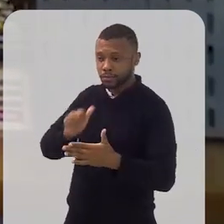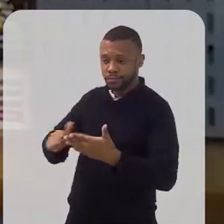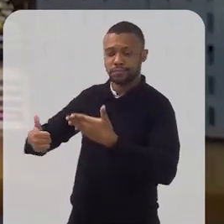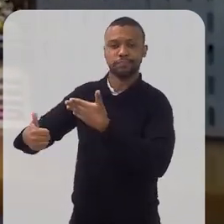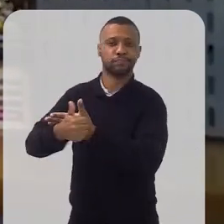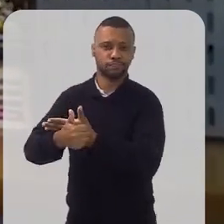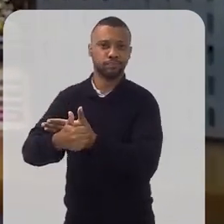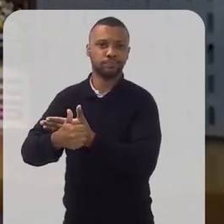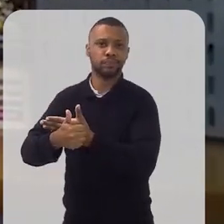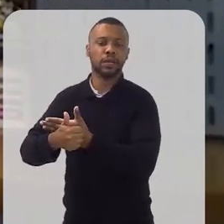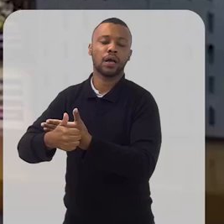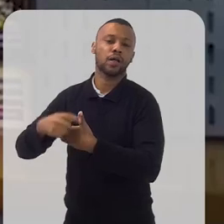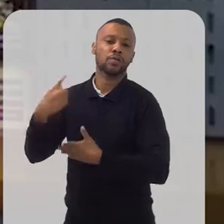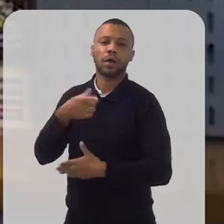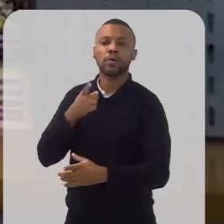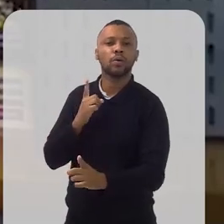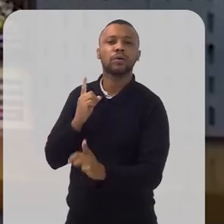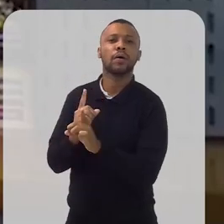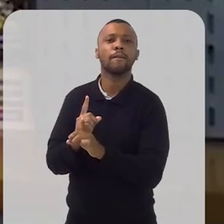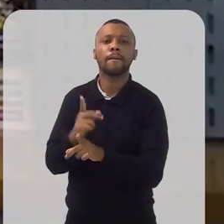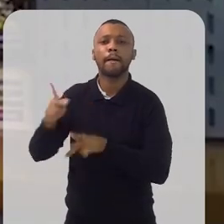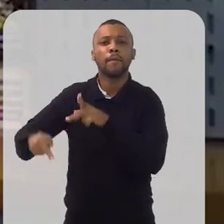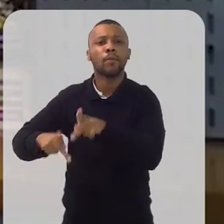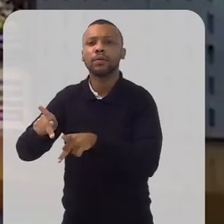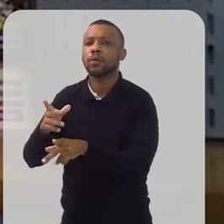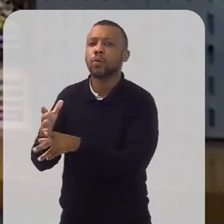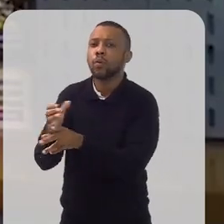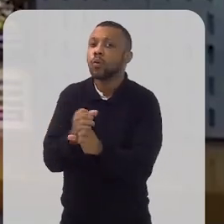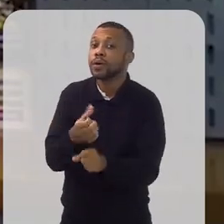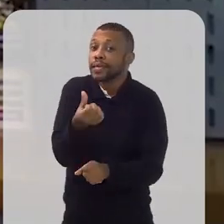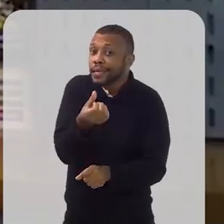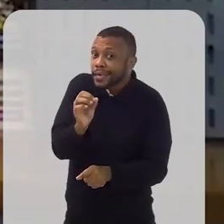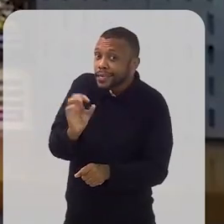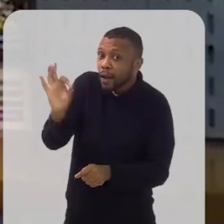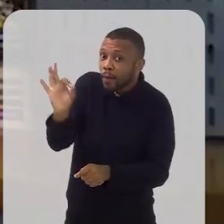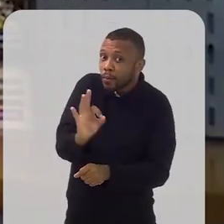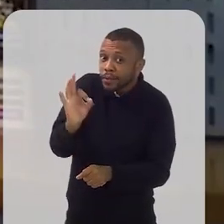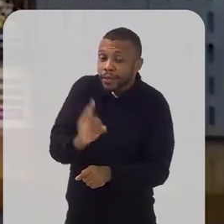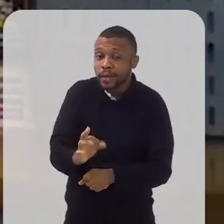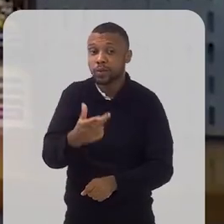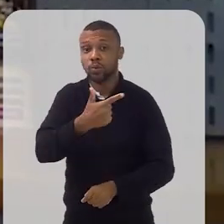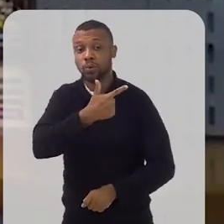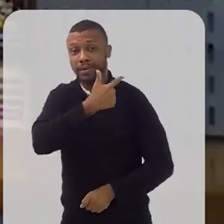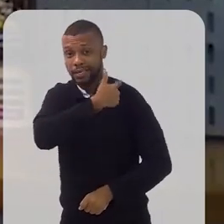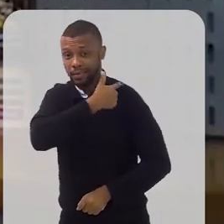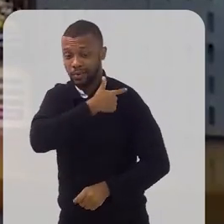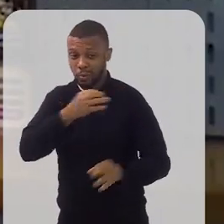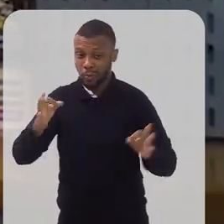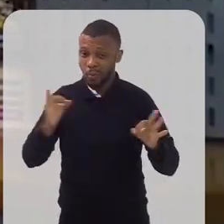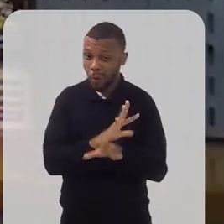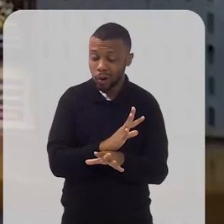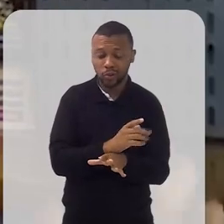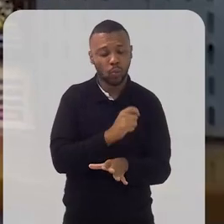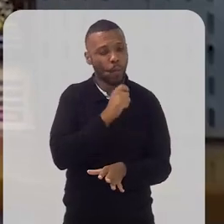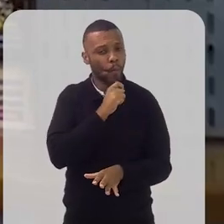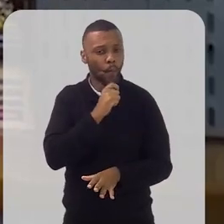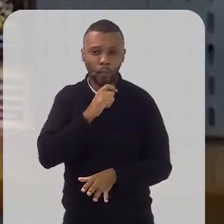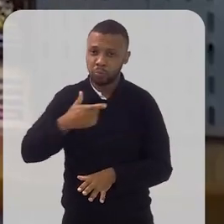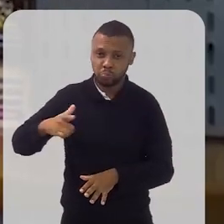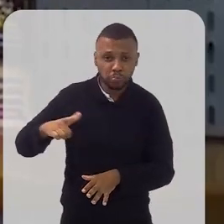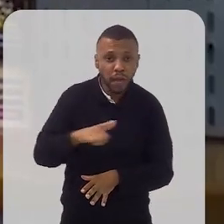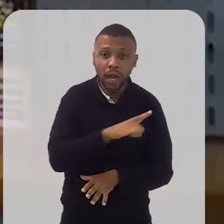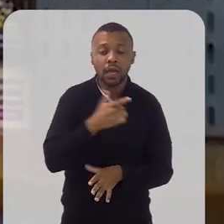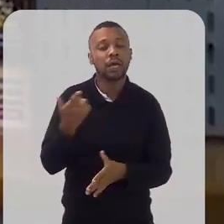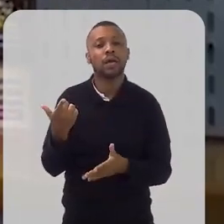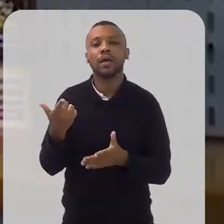encontramos uma população, eu diria, 60% que não tem o ensino médio concluído. Então, é uma baixa